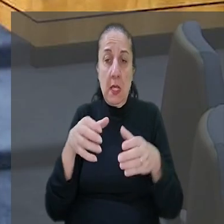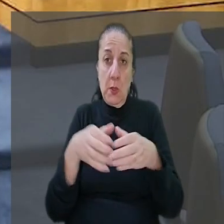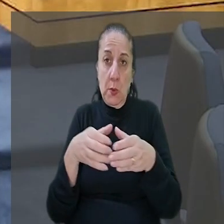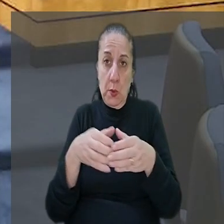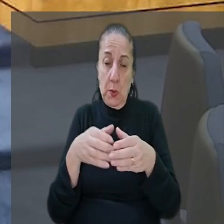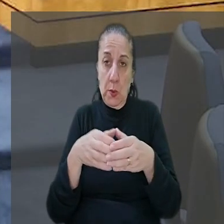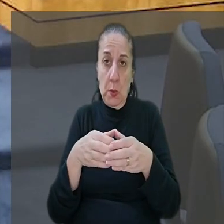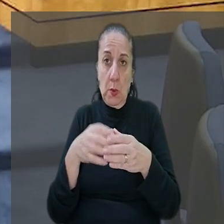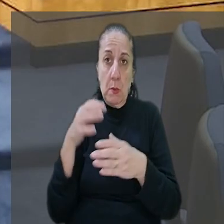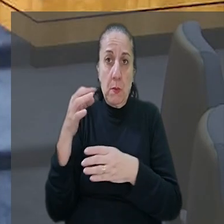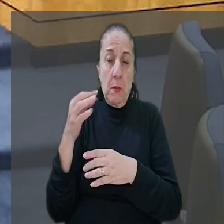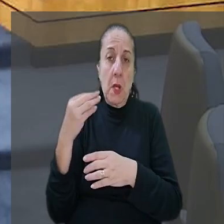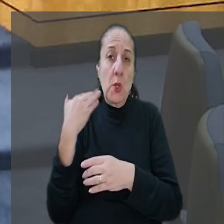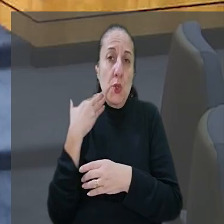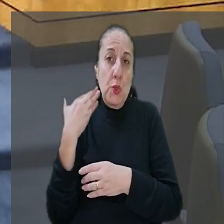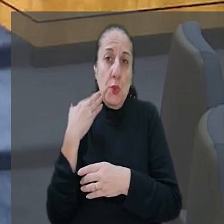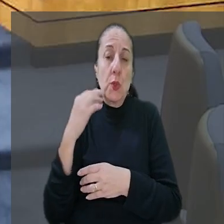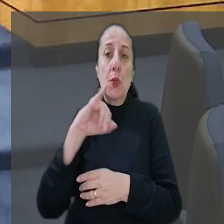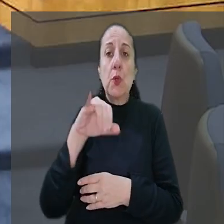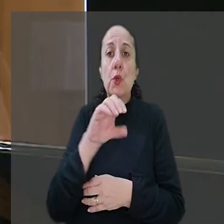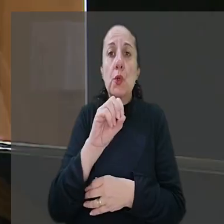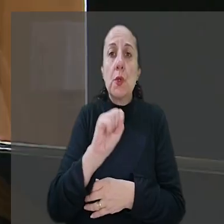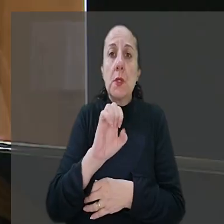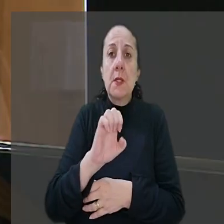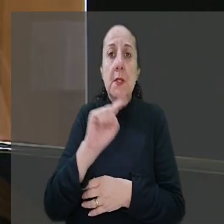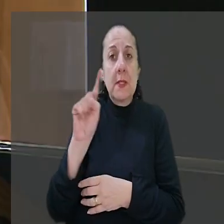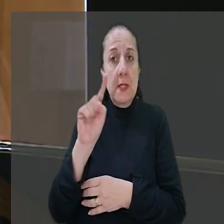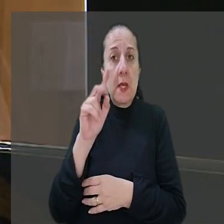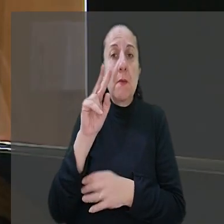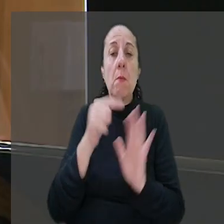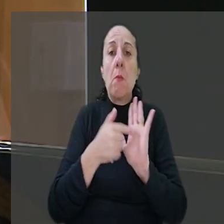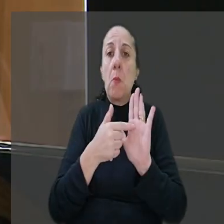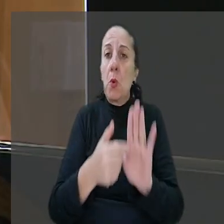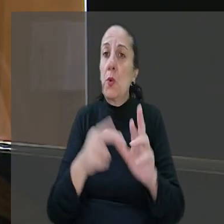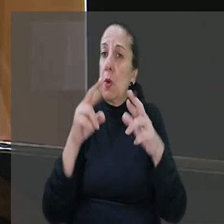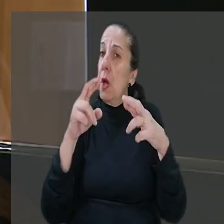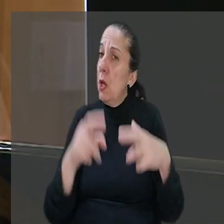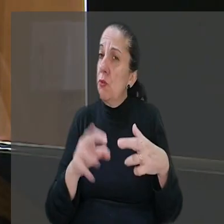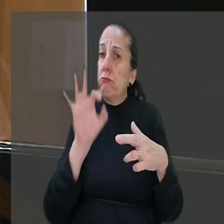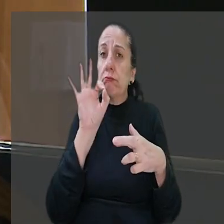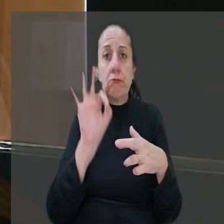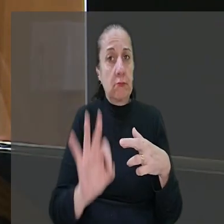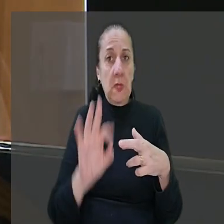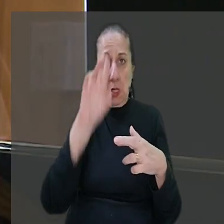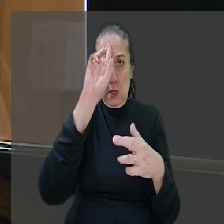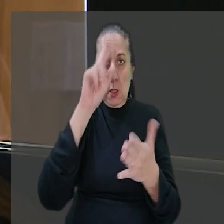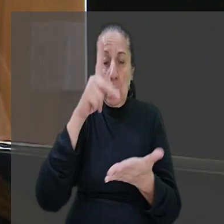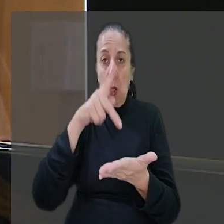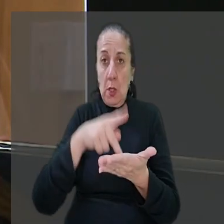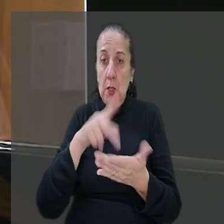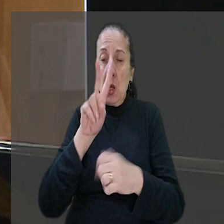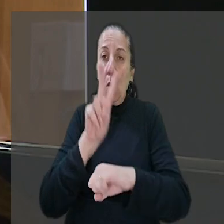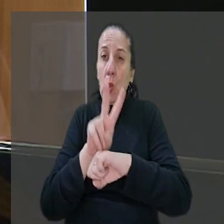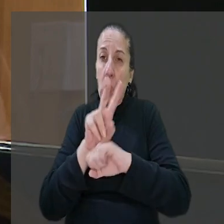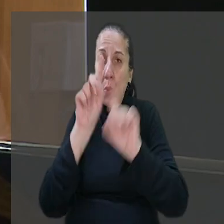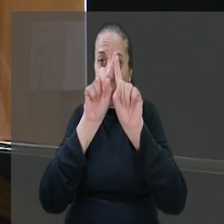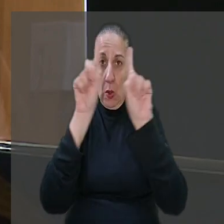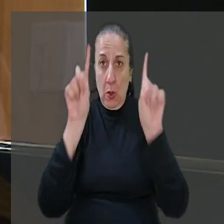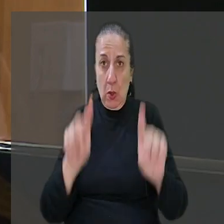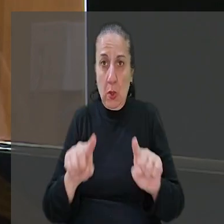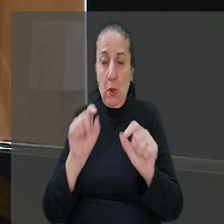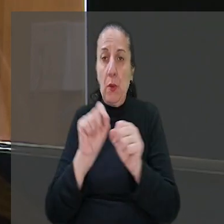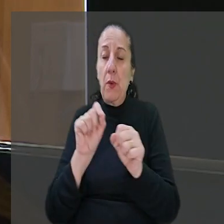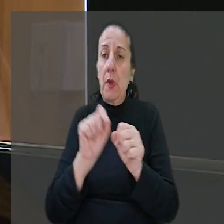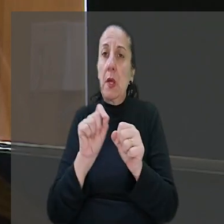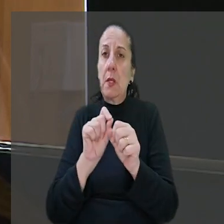sexta turma, desembargador convocado José Pedro de Camargo, apontou que o regional foi categórico ao reconhecer que as cuidadoras